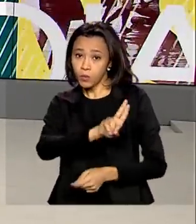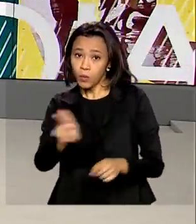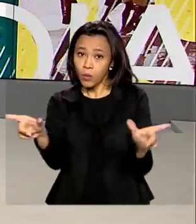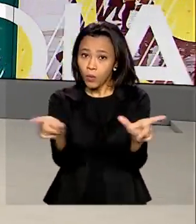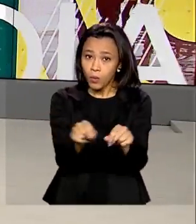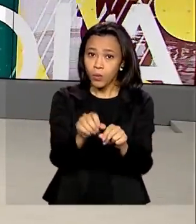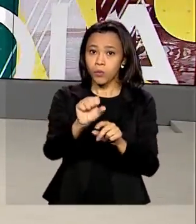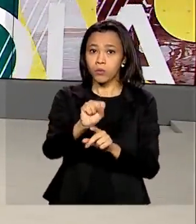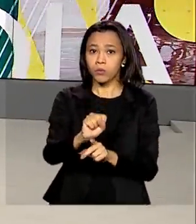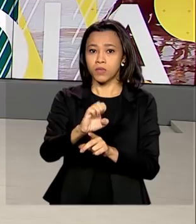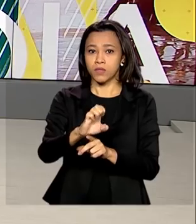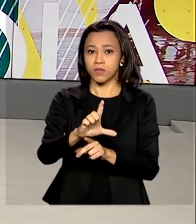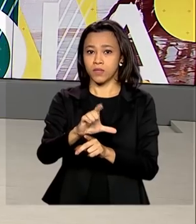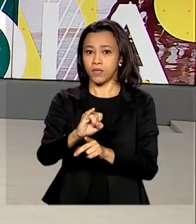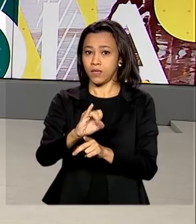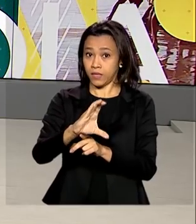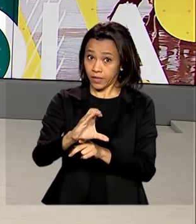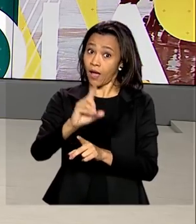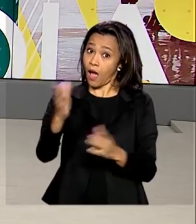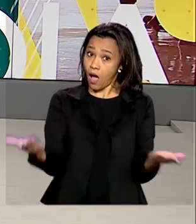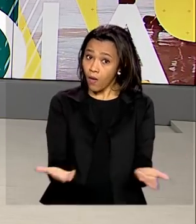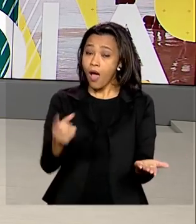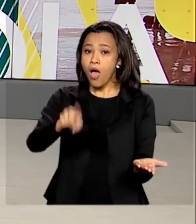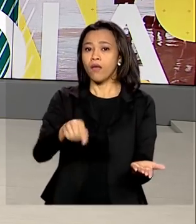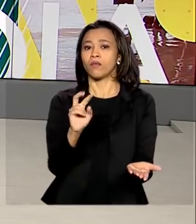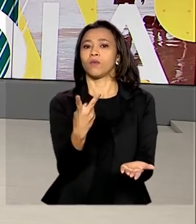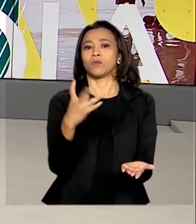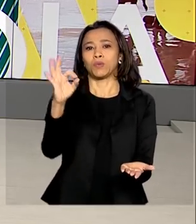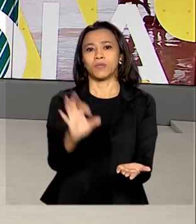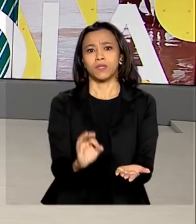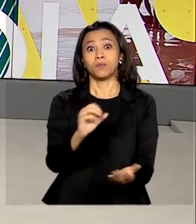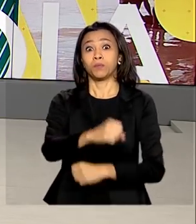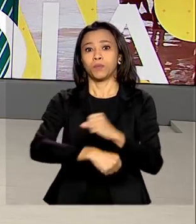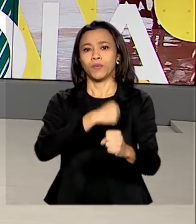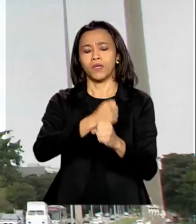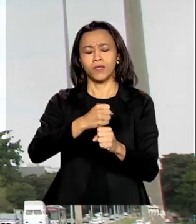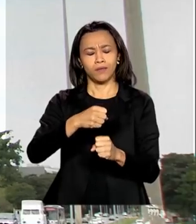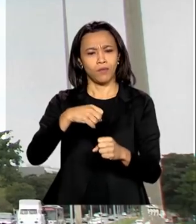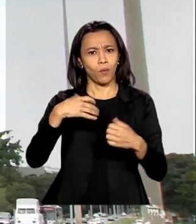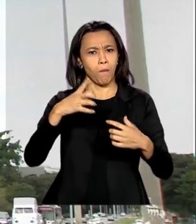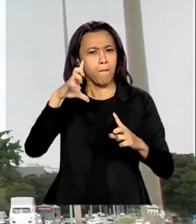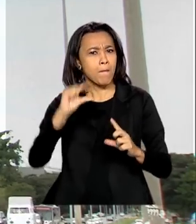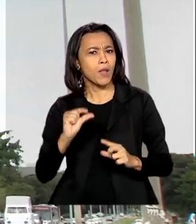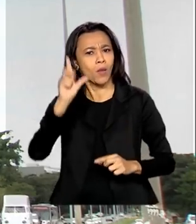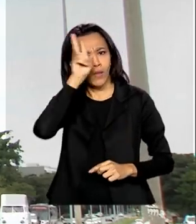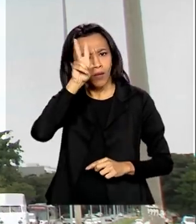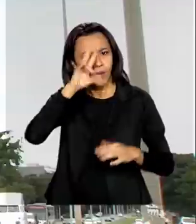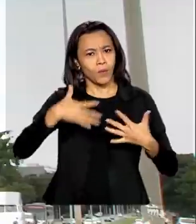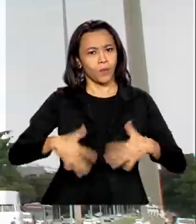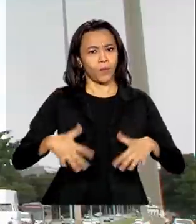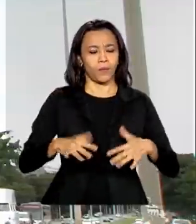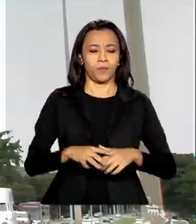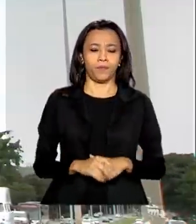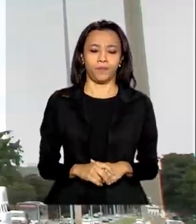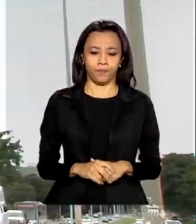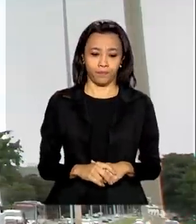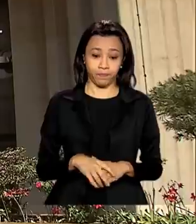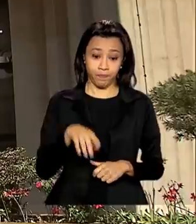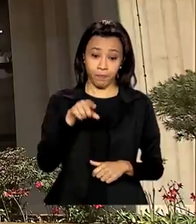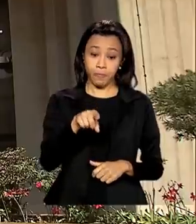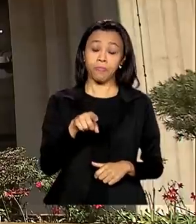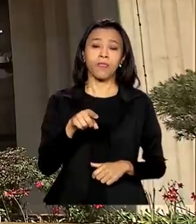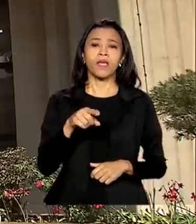A taxa agora é de 2% ao ano, a menor da história. A decisão do Copom foi unânime em